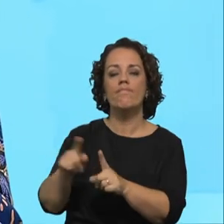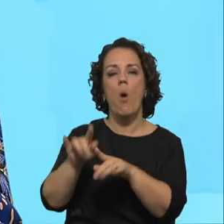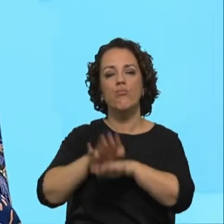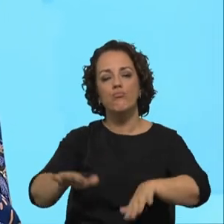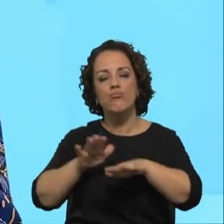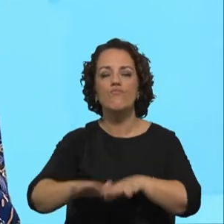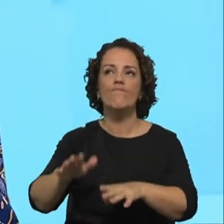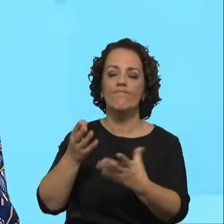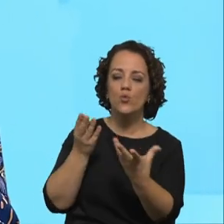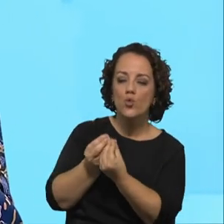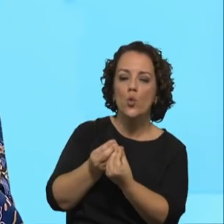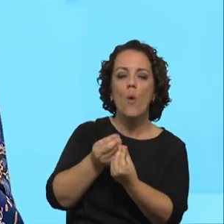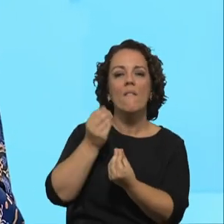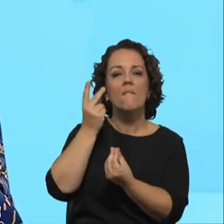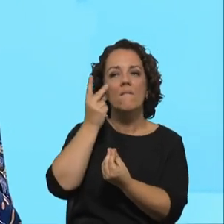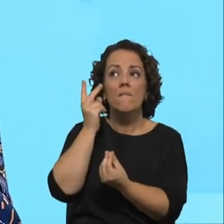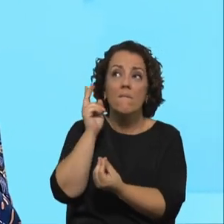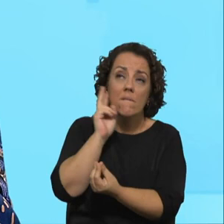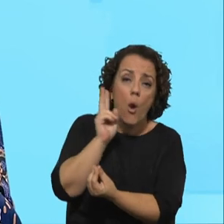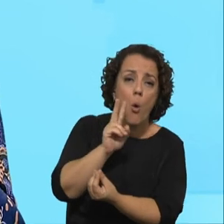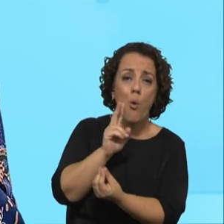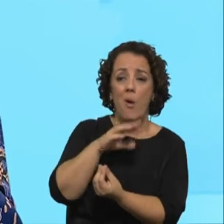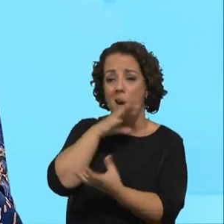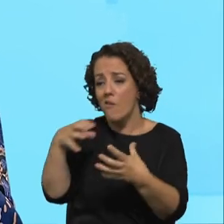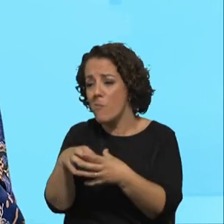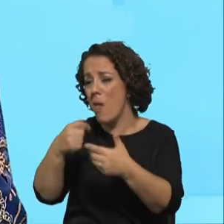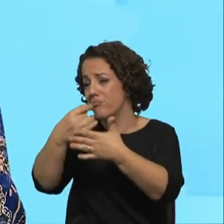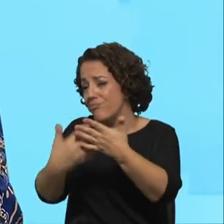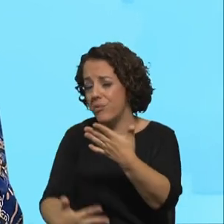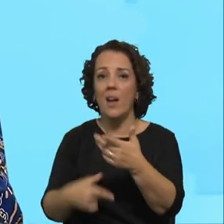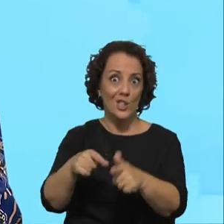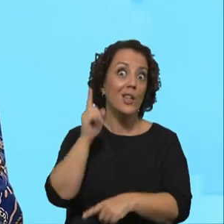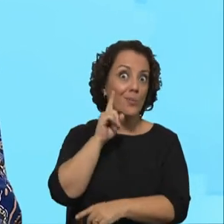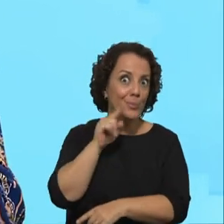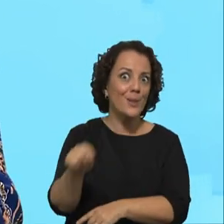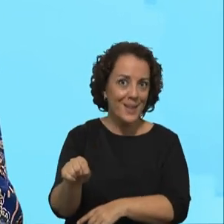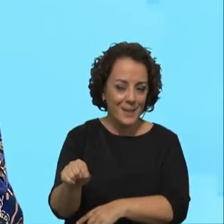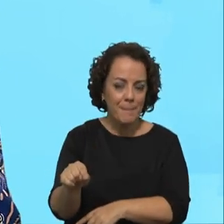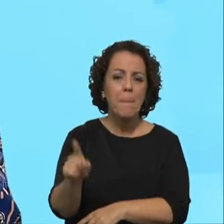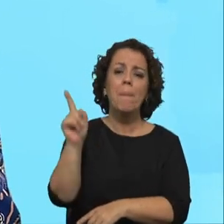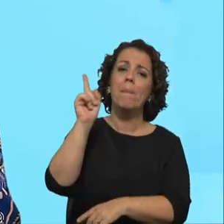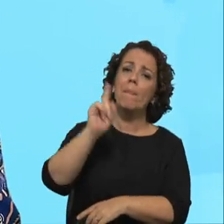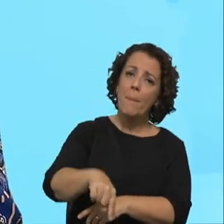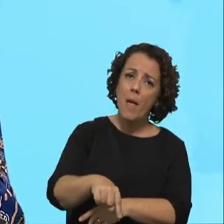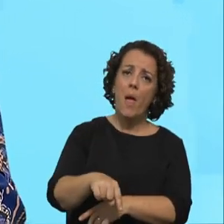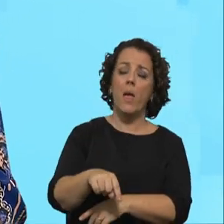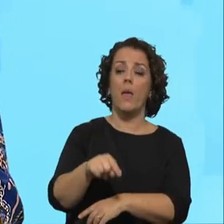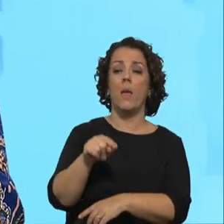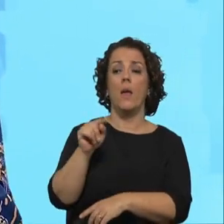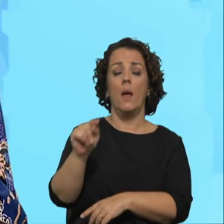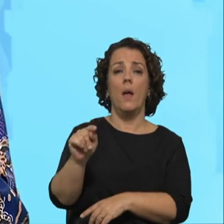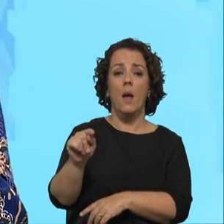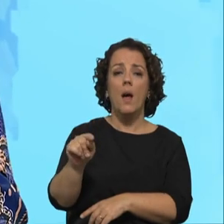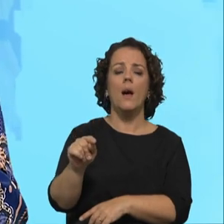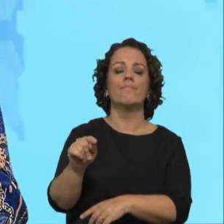que se calhar fomos perdendo ao longo dos tempos e que é importante retomar. E depois também olhar para o mundo rural como toda esta questão até